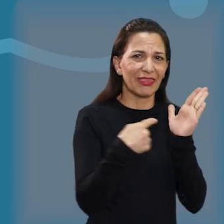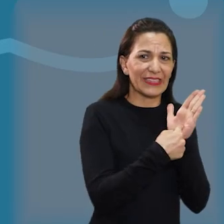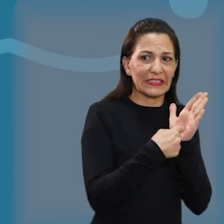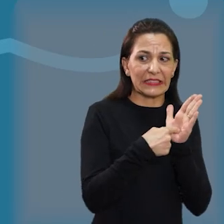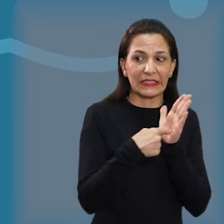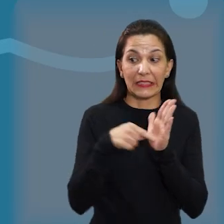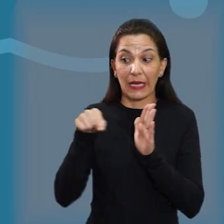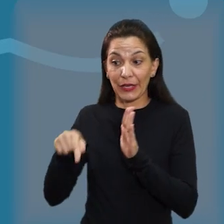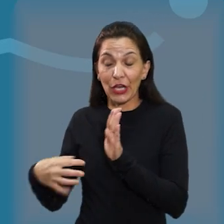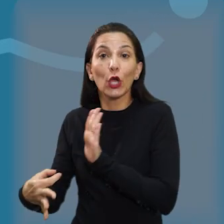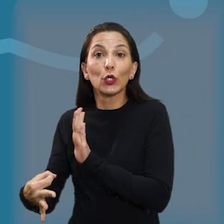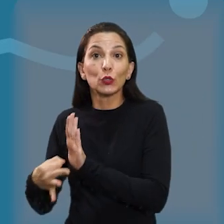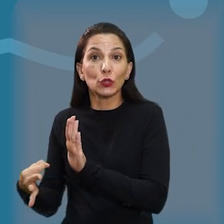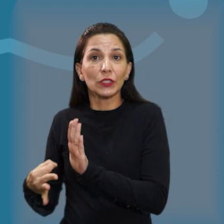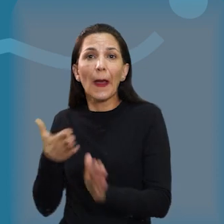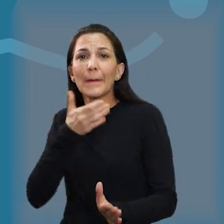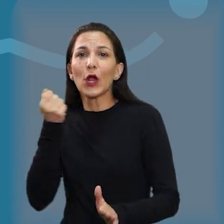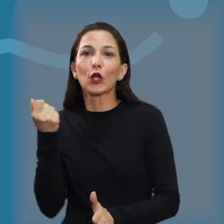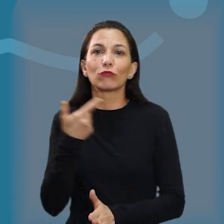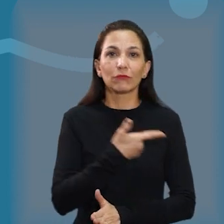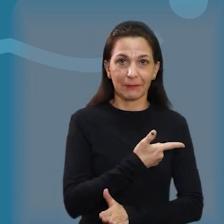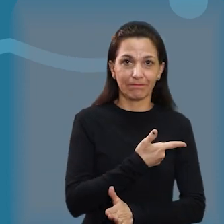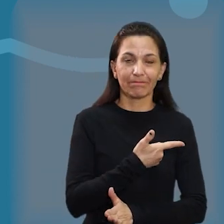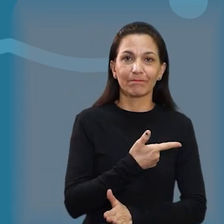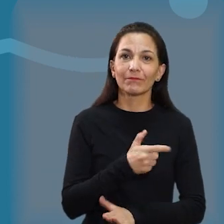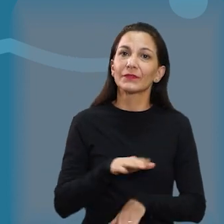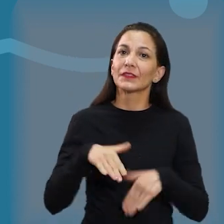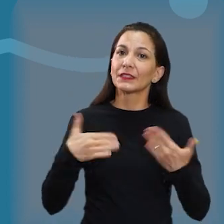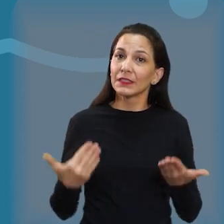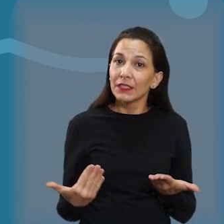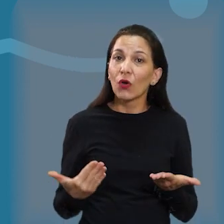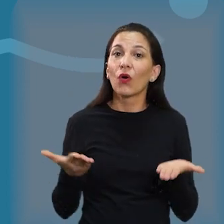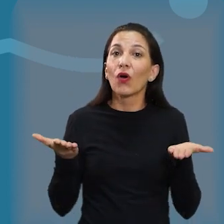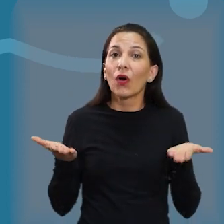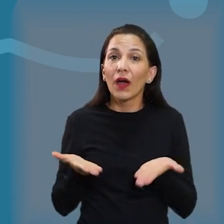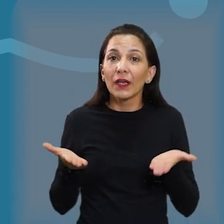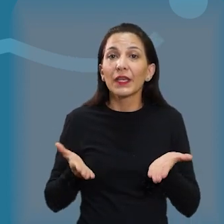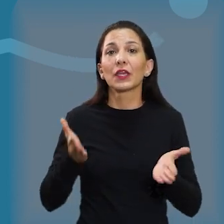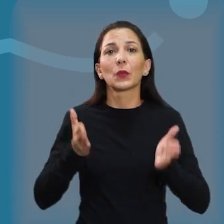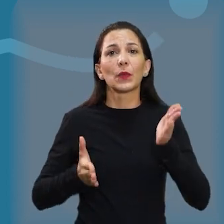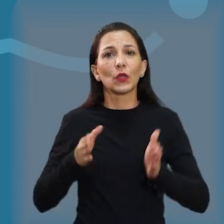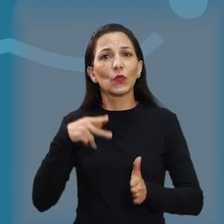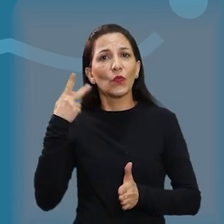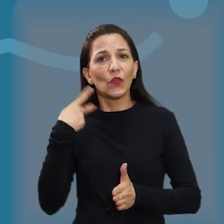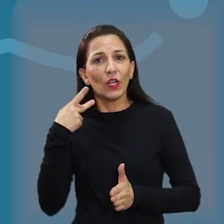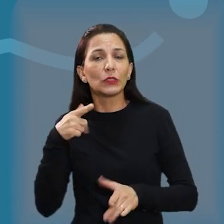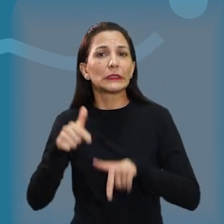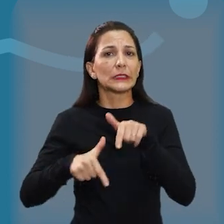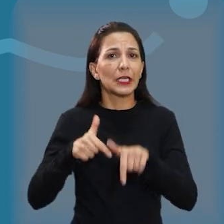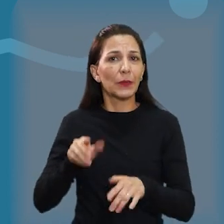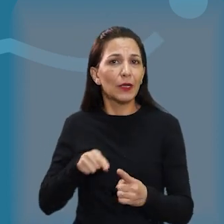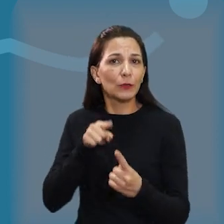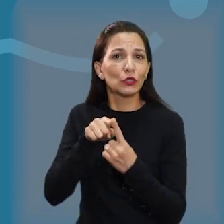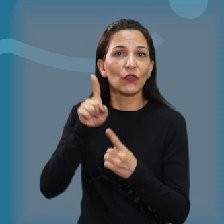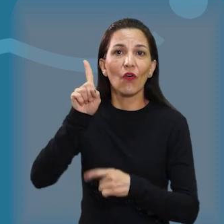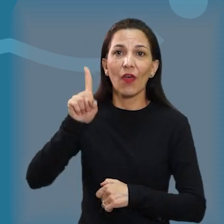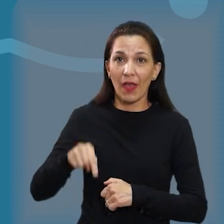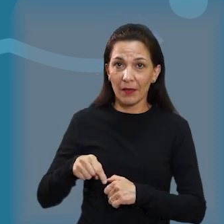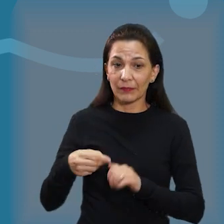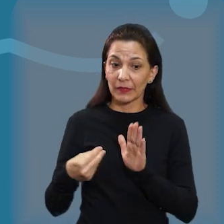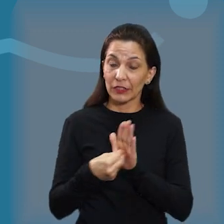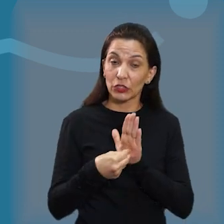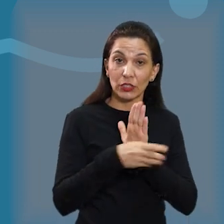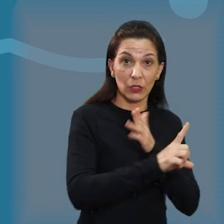Muito melhor que acusar é propor. E esse tem sido o tom do nosso mandato. Nós fizemos a